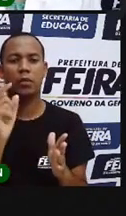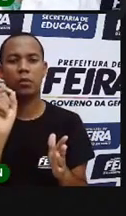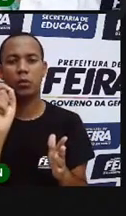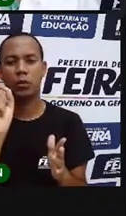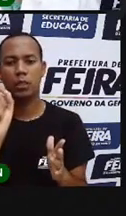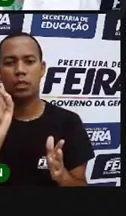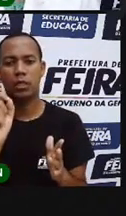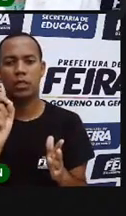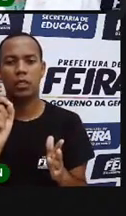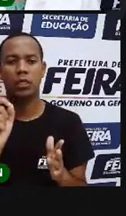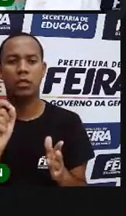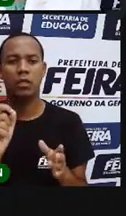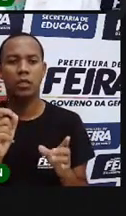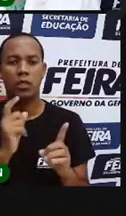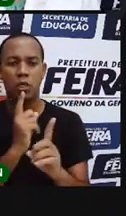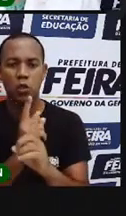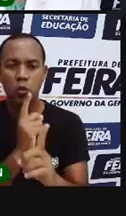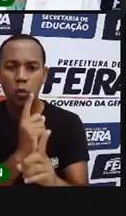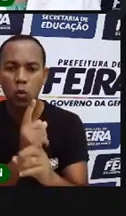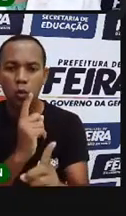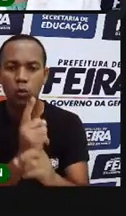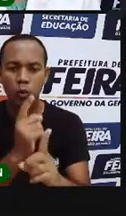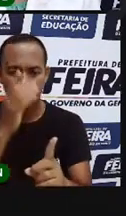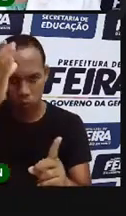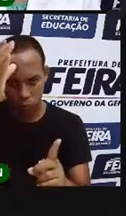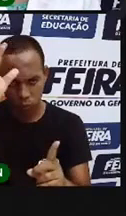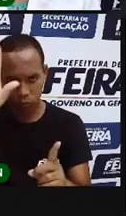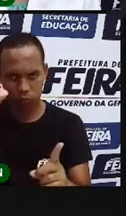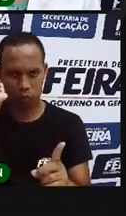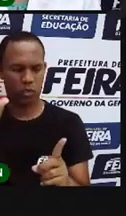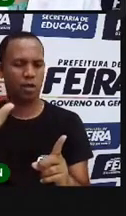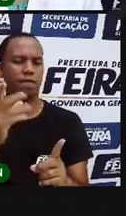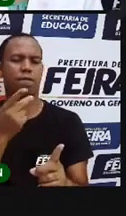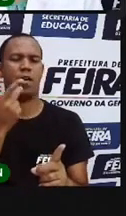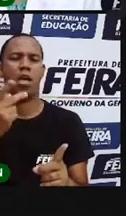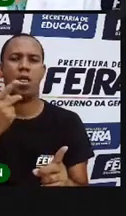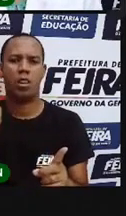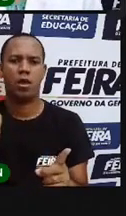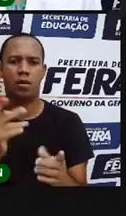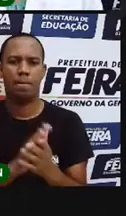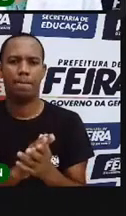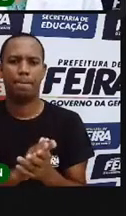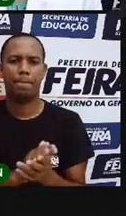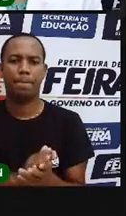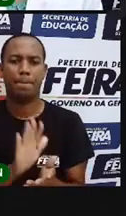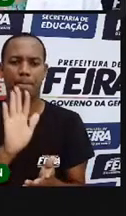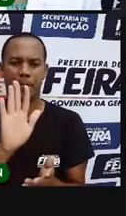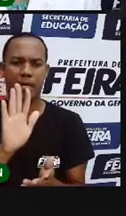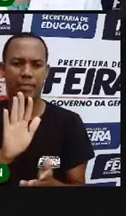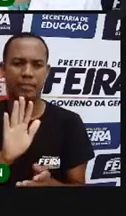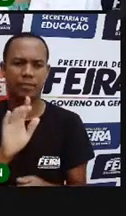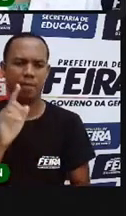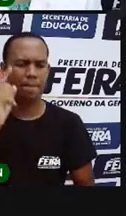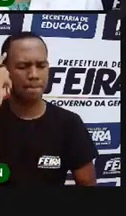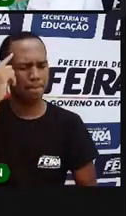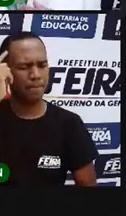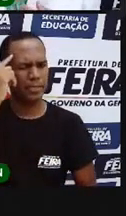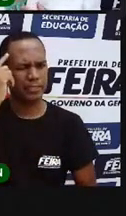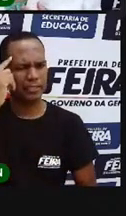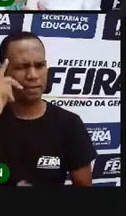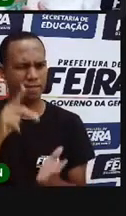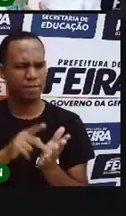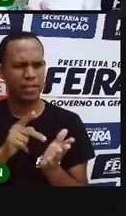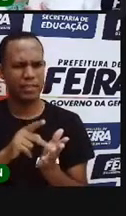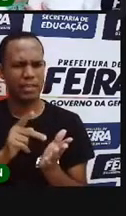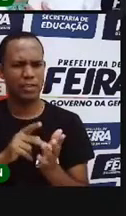os portugueses e indígenas de encontro de cultura, porque agora a falou com você, vai vir mais cedo. E aí a falou, pagou para pensar, será que foi um encontro? Um